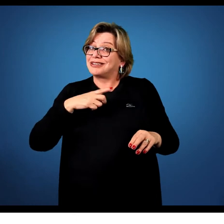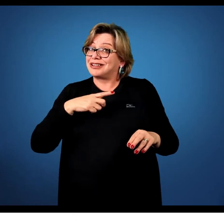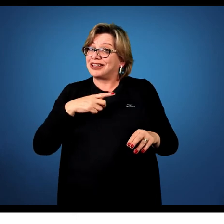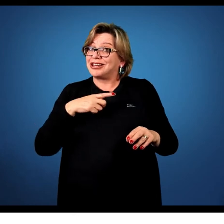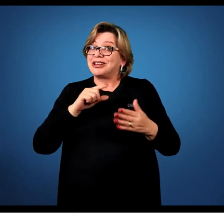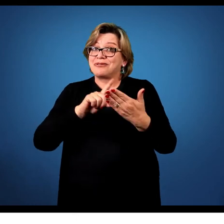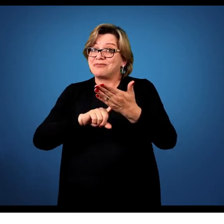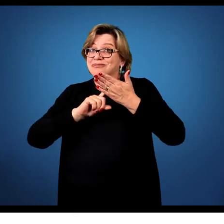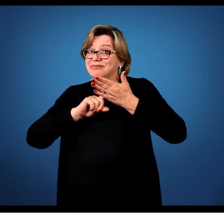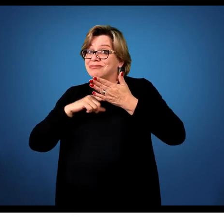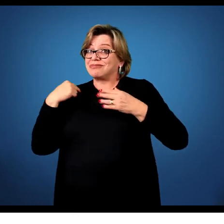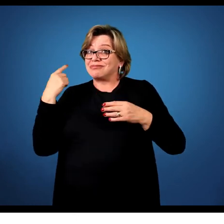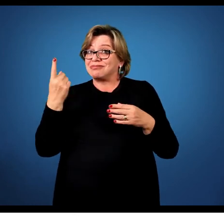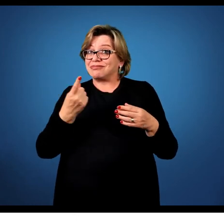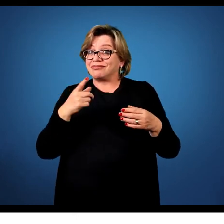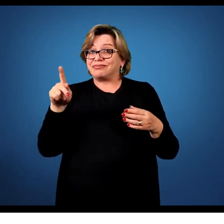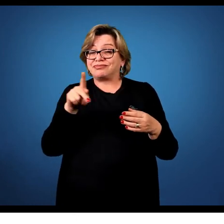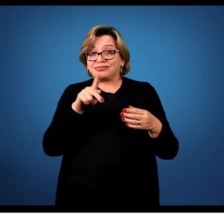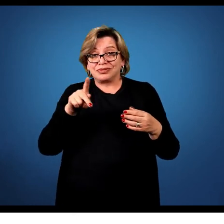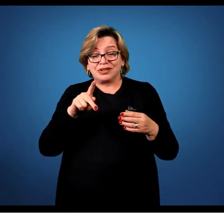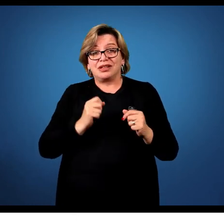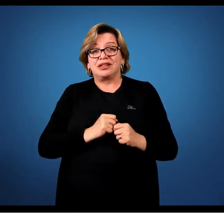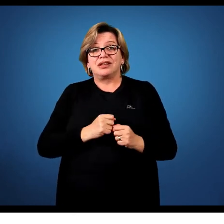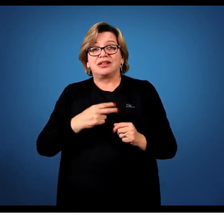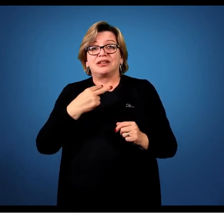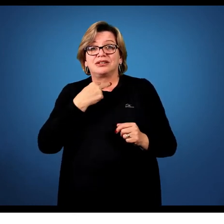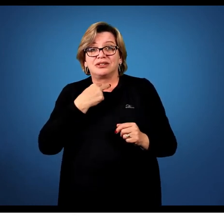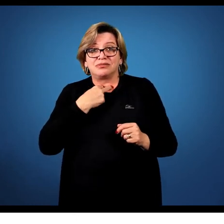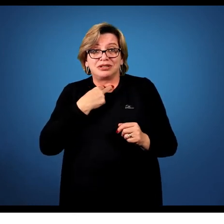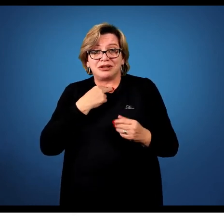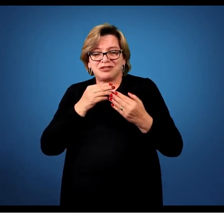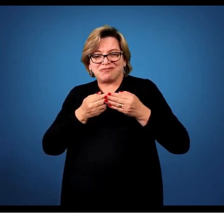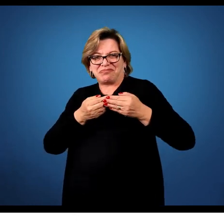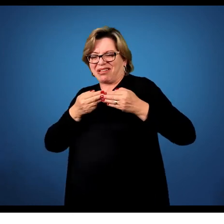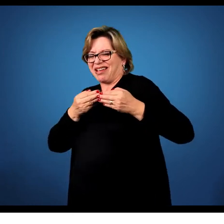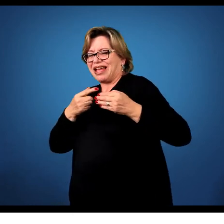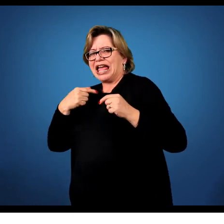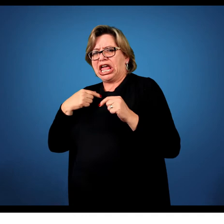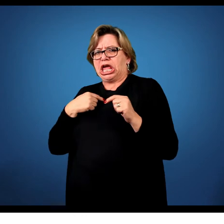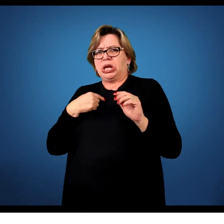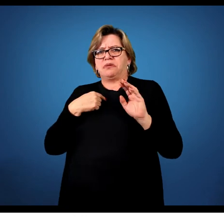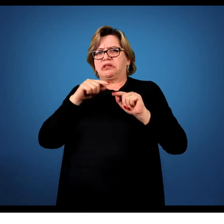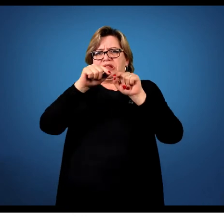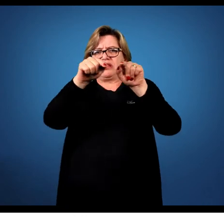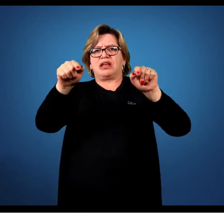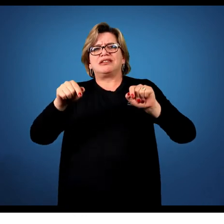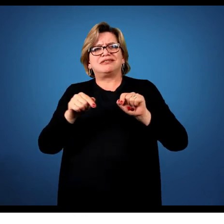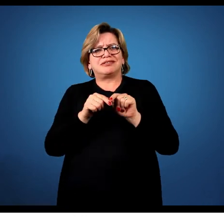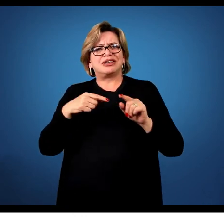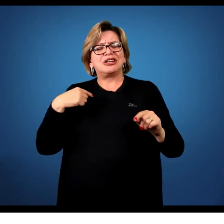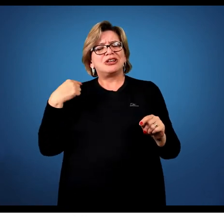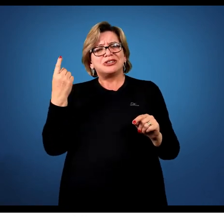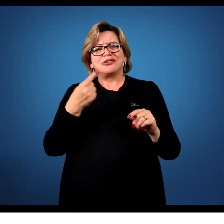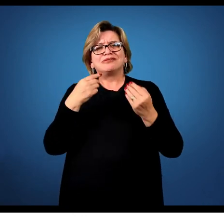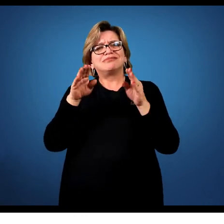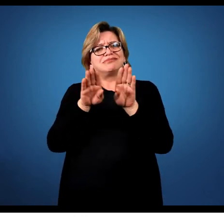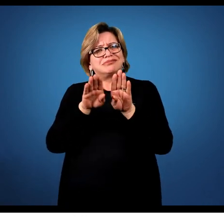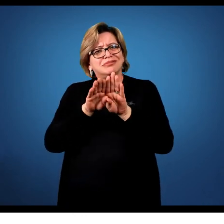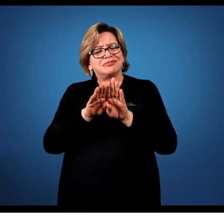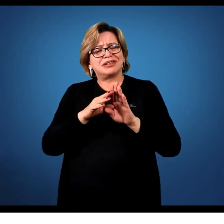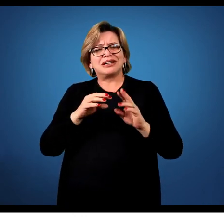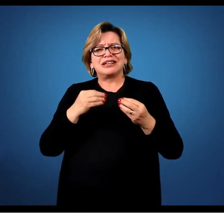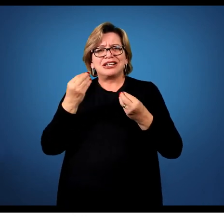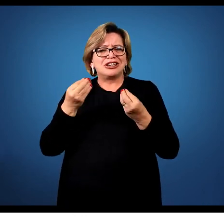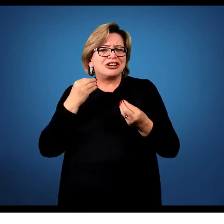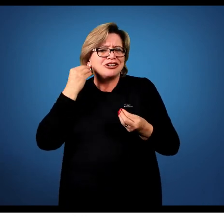professores também. Então, a gente não pode nos isentar de que quando nós estamos em sala de aula, nós também estamos passando